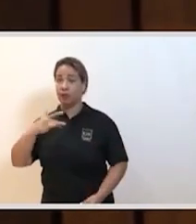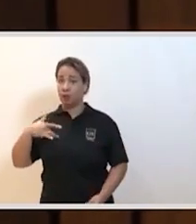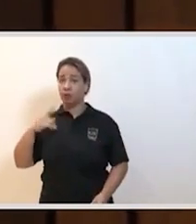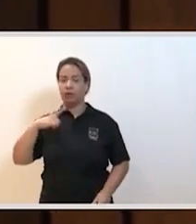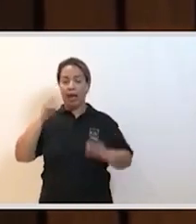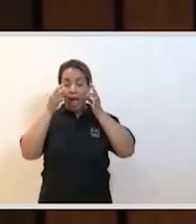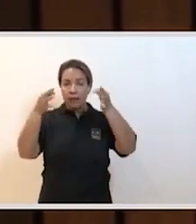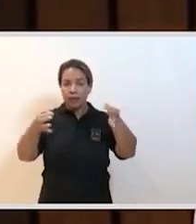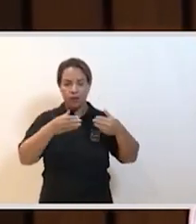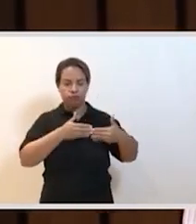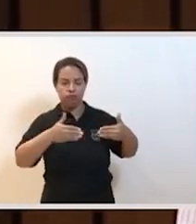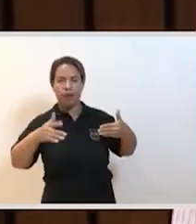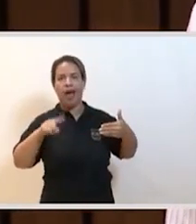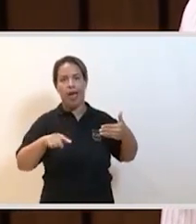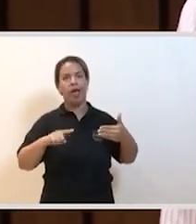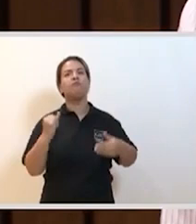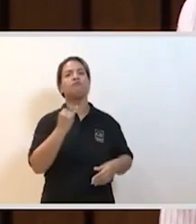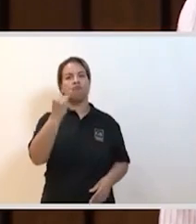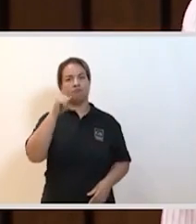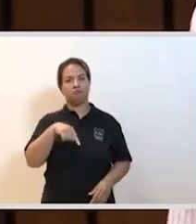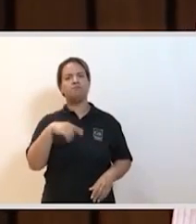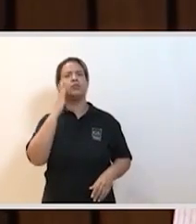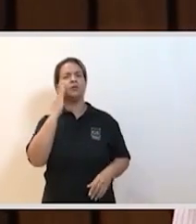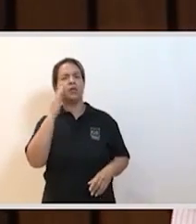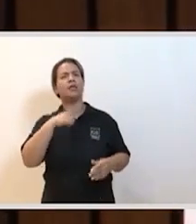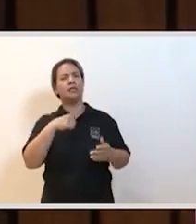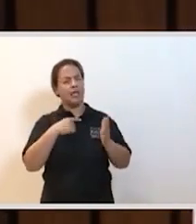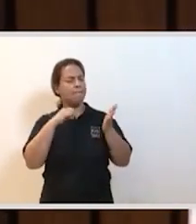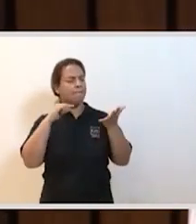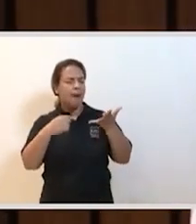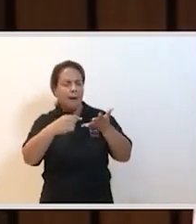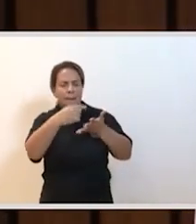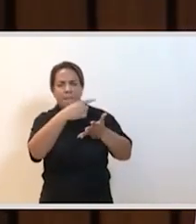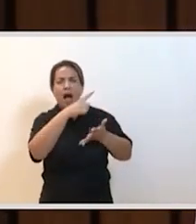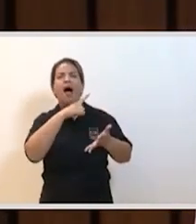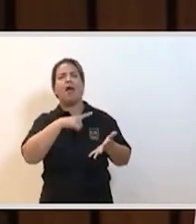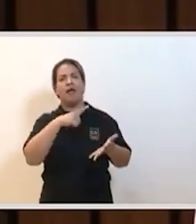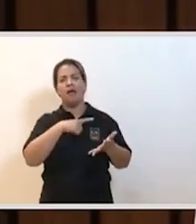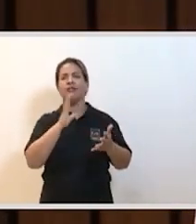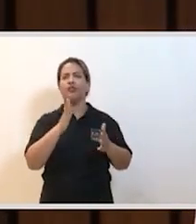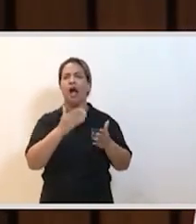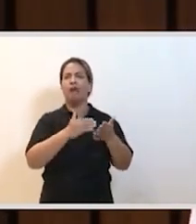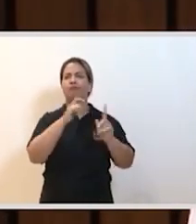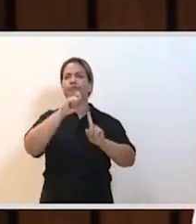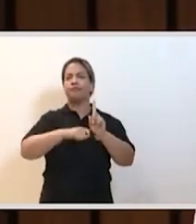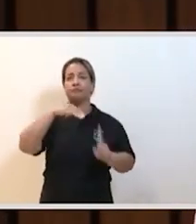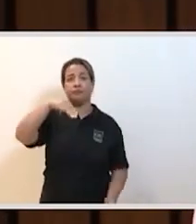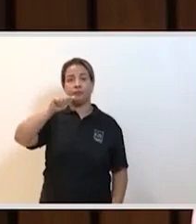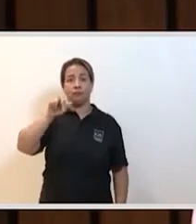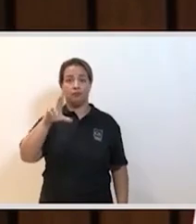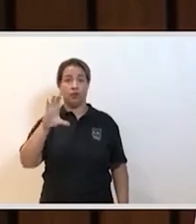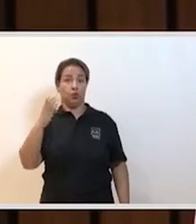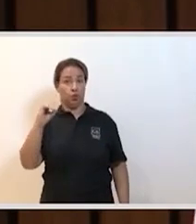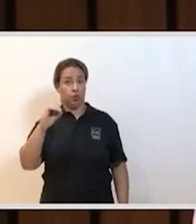papel realmente fundamental. Eu sei que tem uma diretriz específica hoje, já desde março, voltada para a